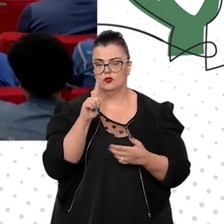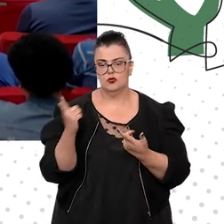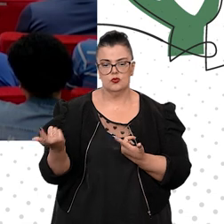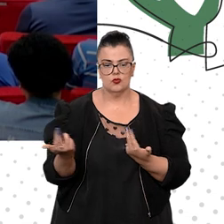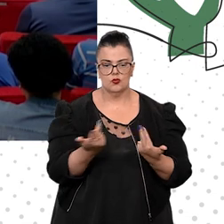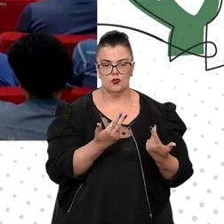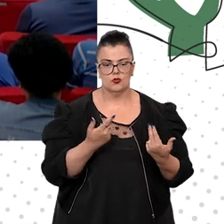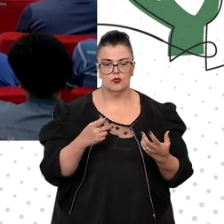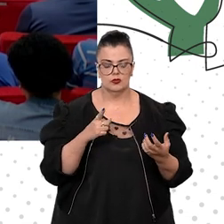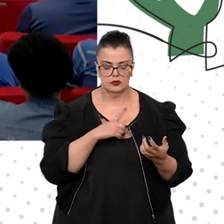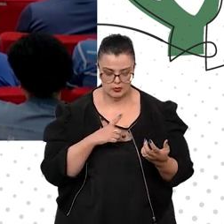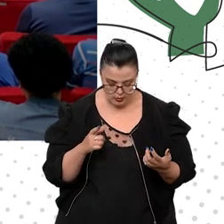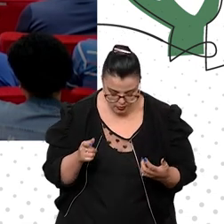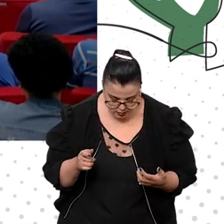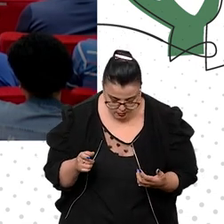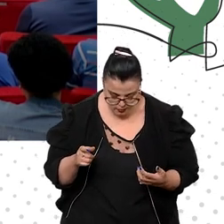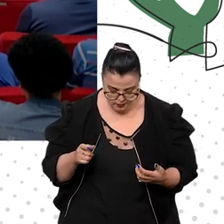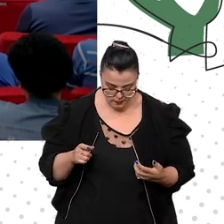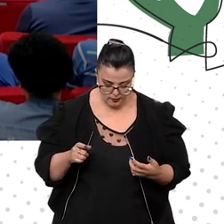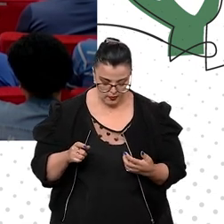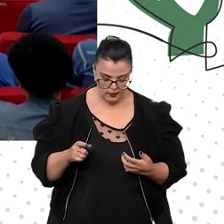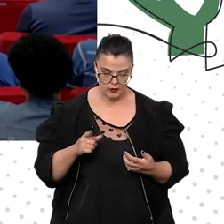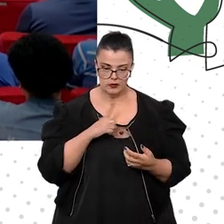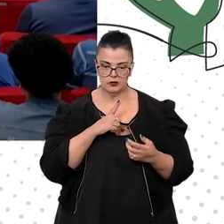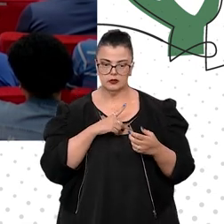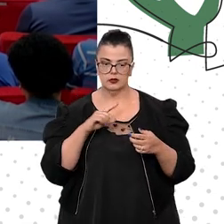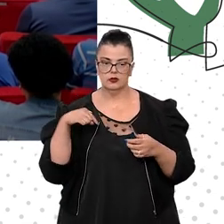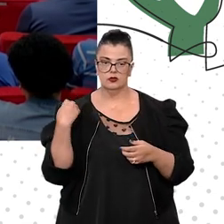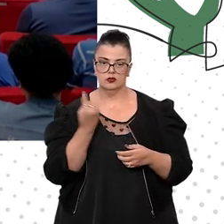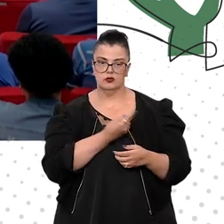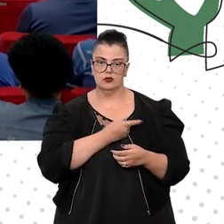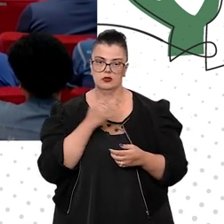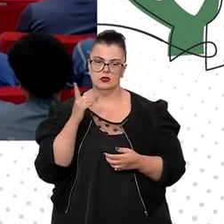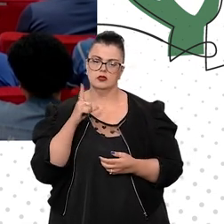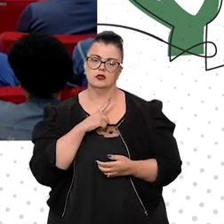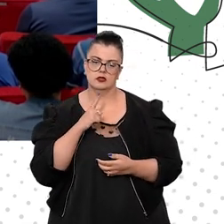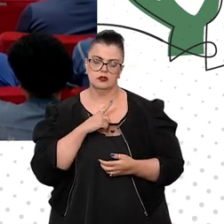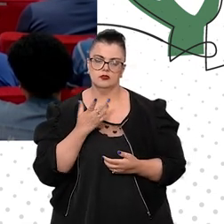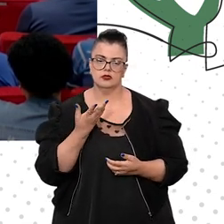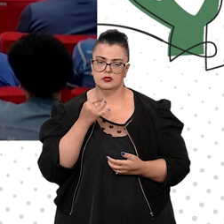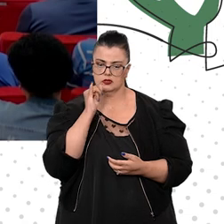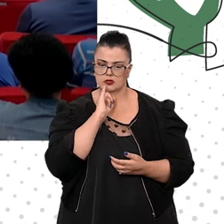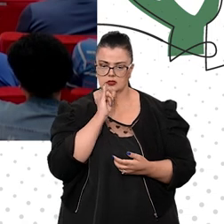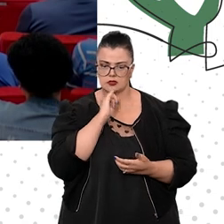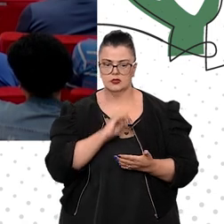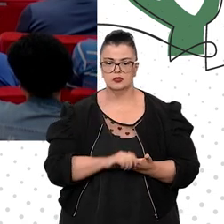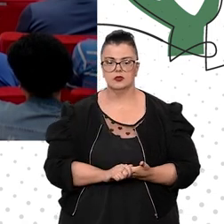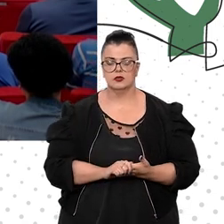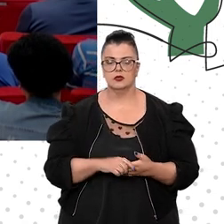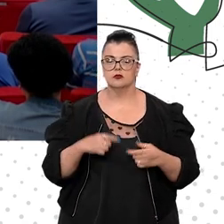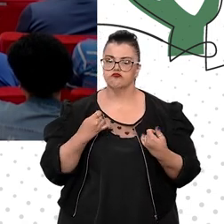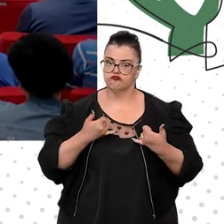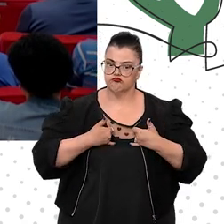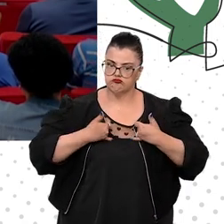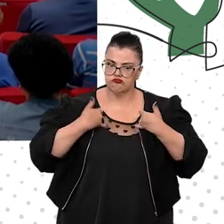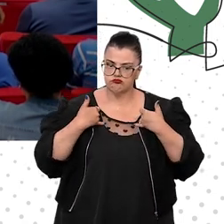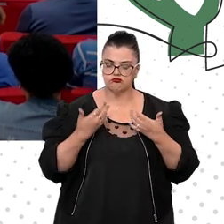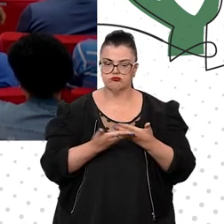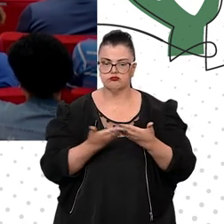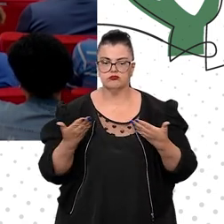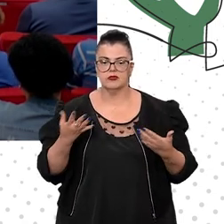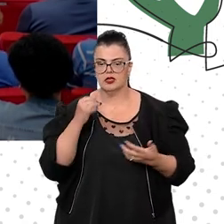todas aqui sabem. Então, nós estamos diante de um exemplo e temos que nos orgulhar deste exemplo,